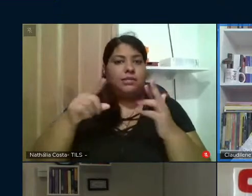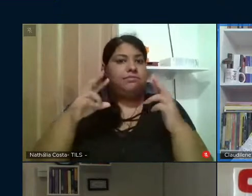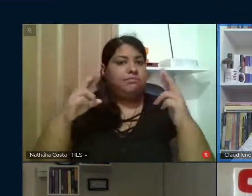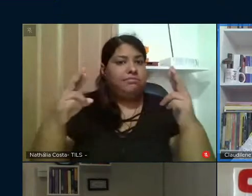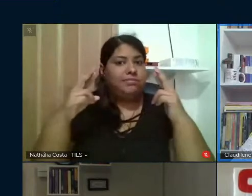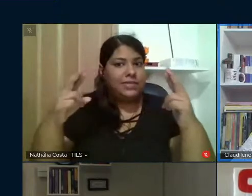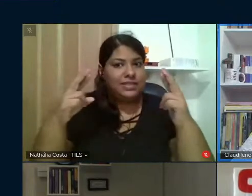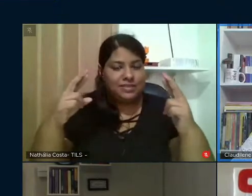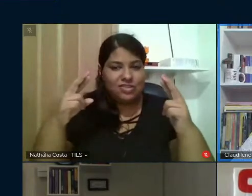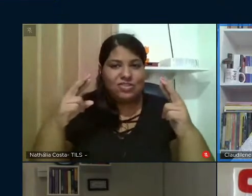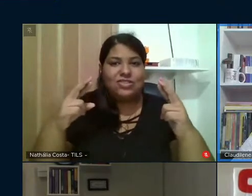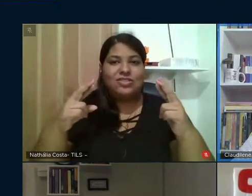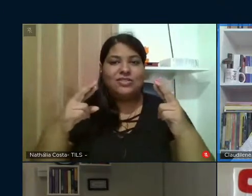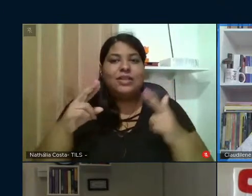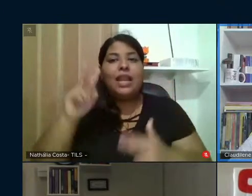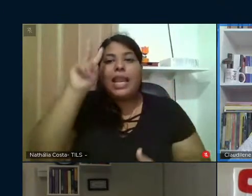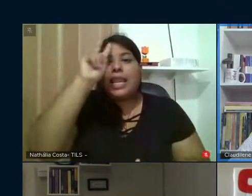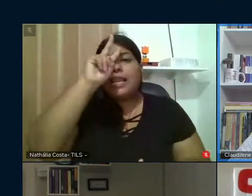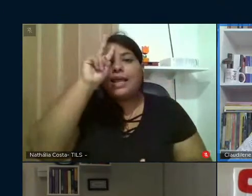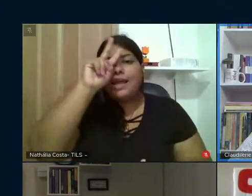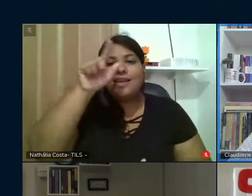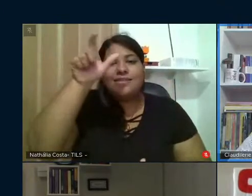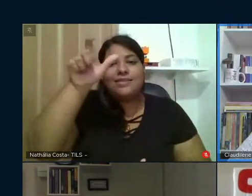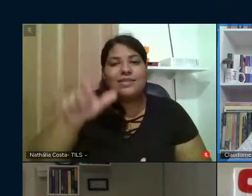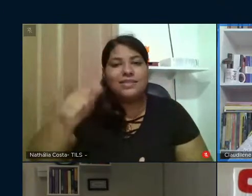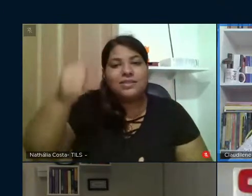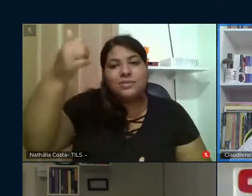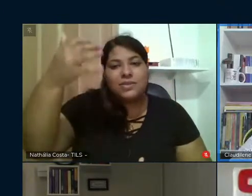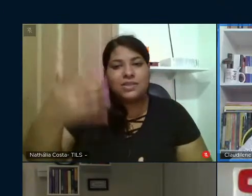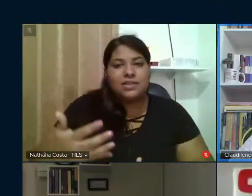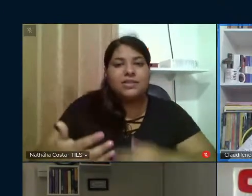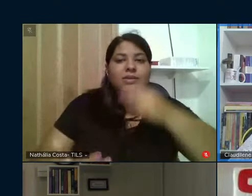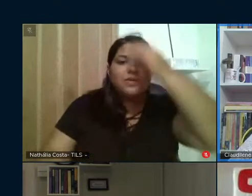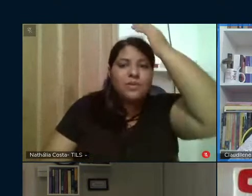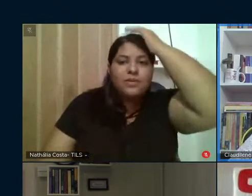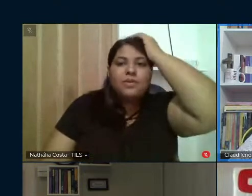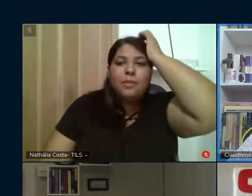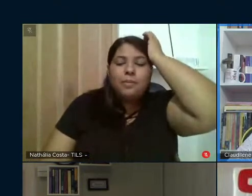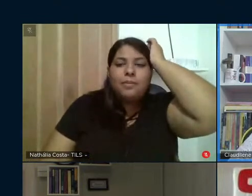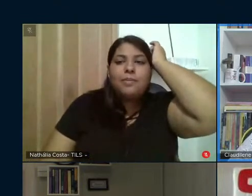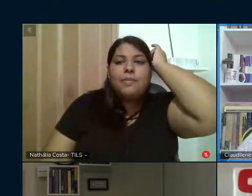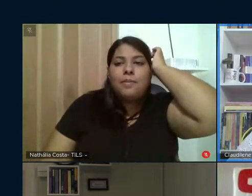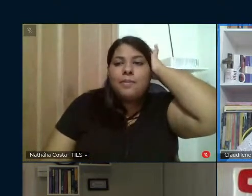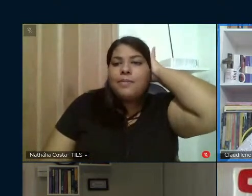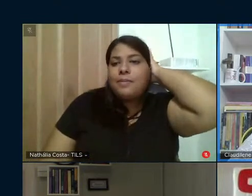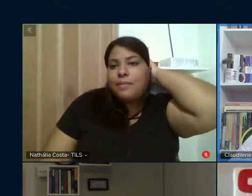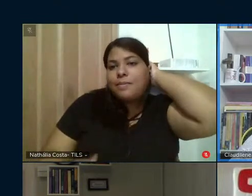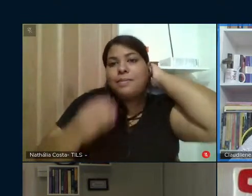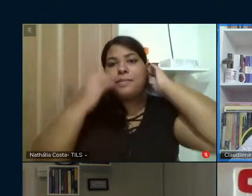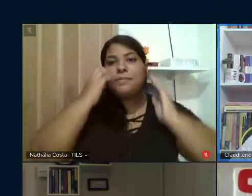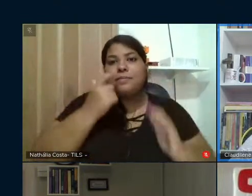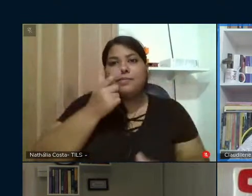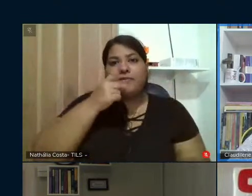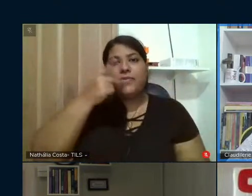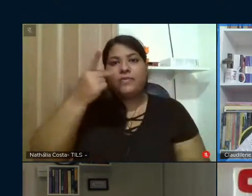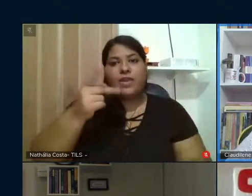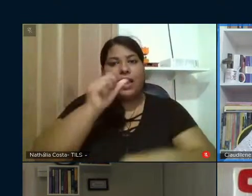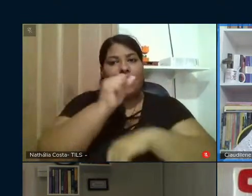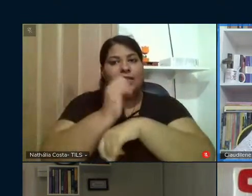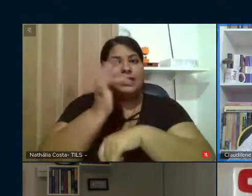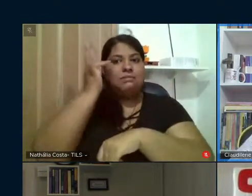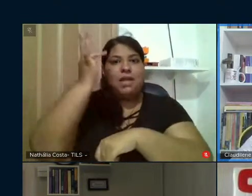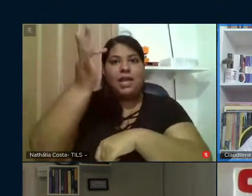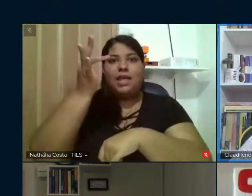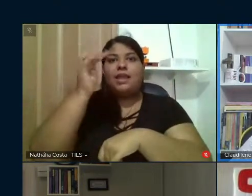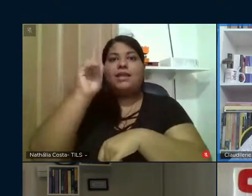esperançosas, lembrando, como você bem sabe, Paulo Freire diz que a esperança é ontológica para o ser